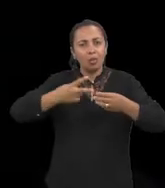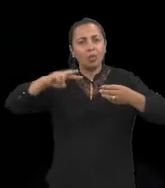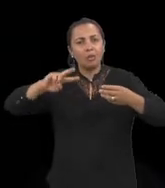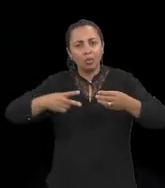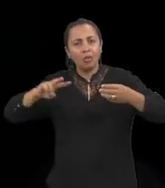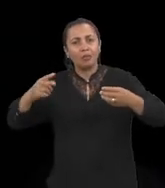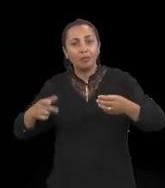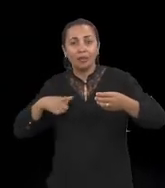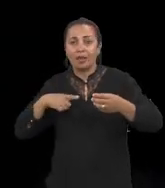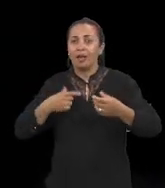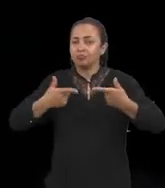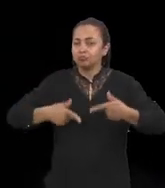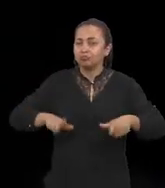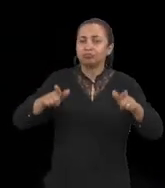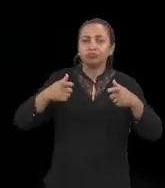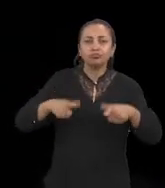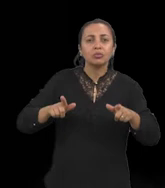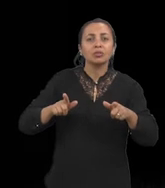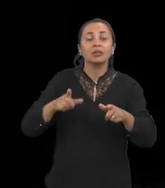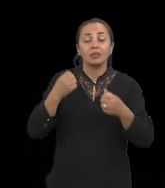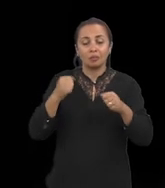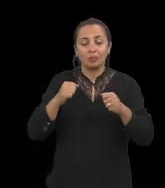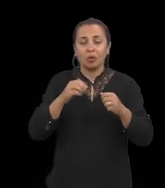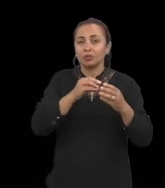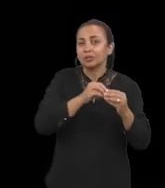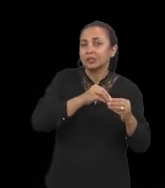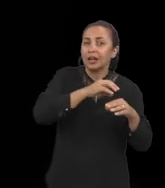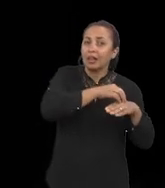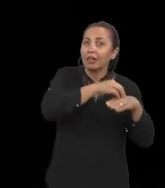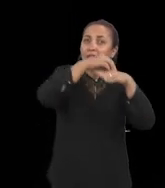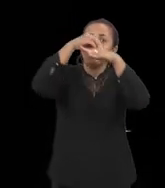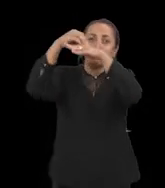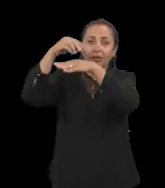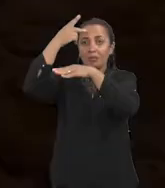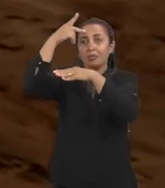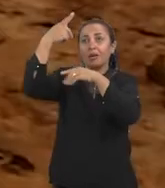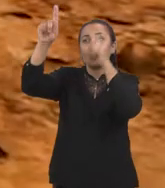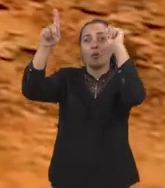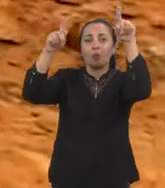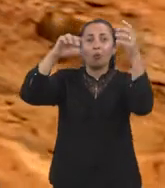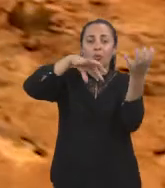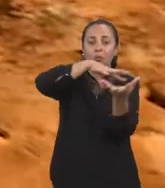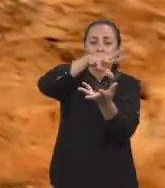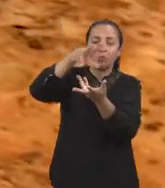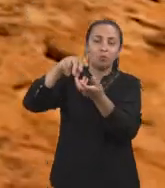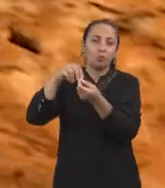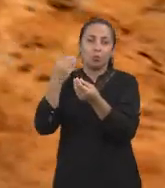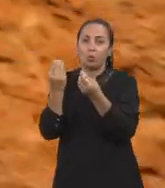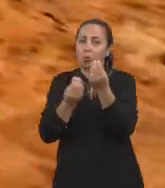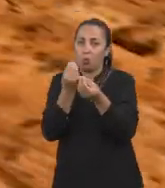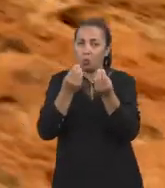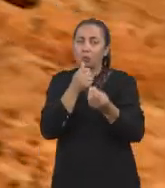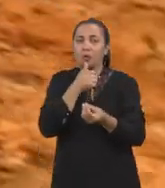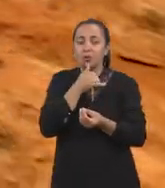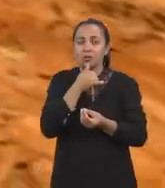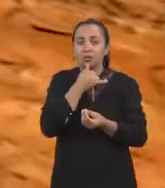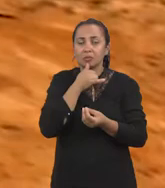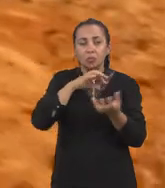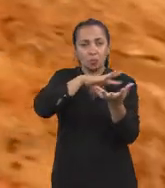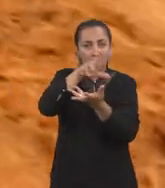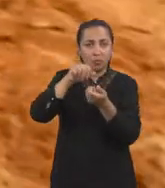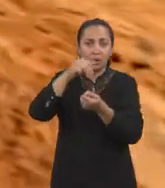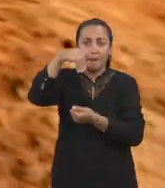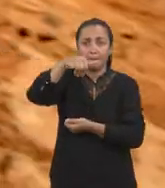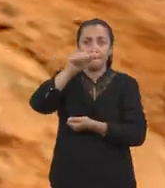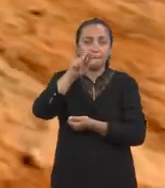significa que a gente pode, então, levar esse micro-organismo para outros planetas, como é o caso de Marte, por exemplo, que seria a ideia